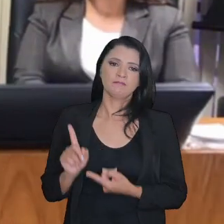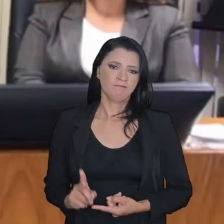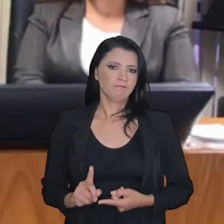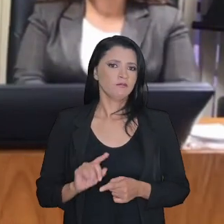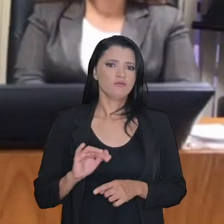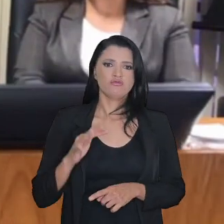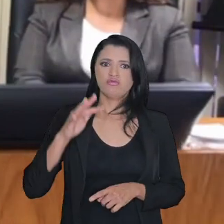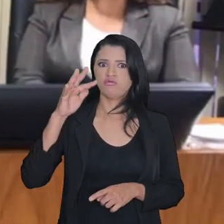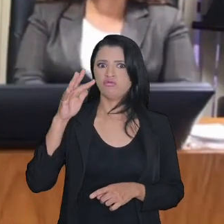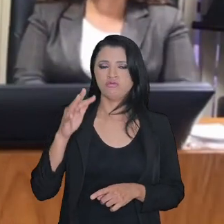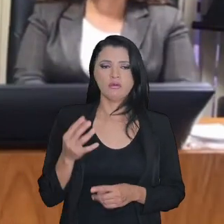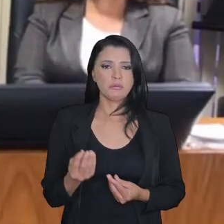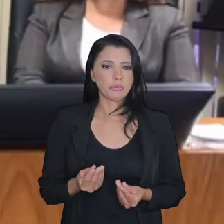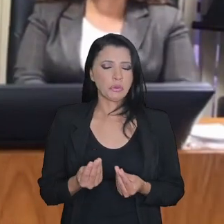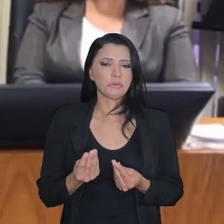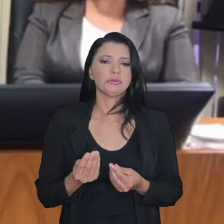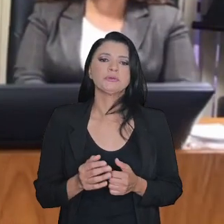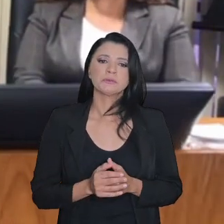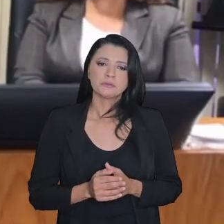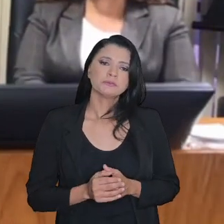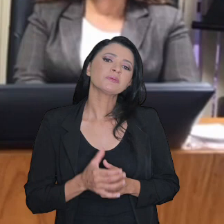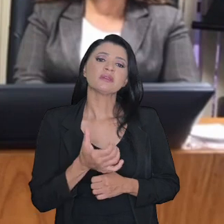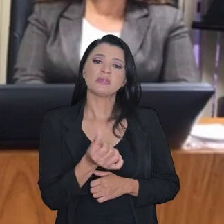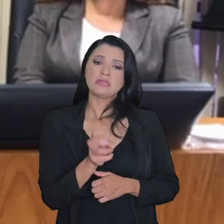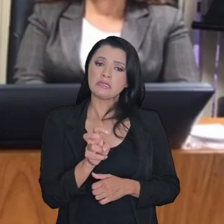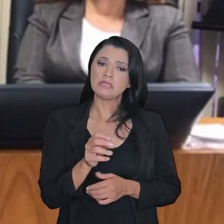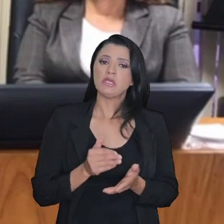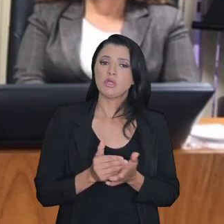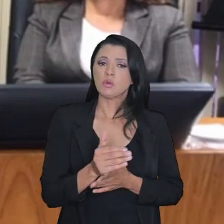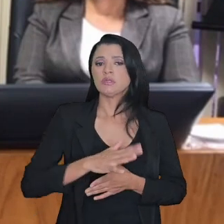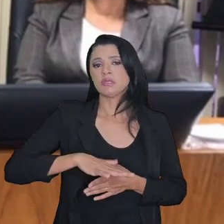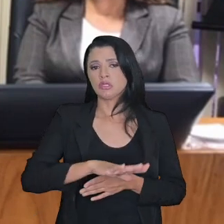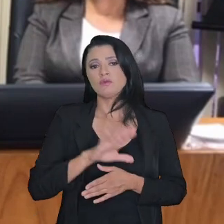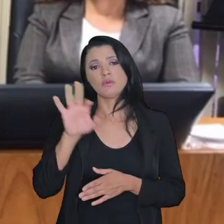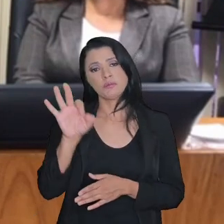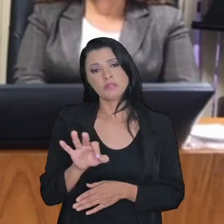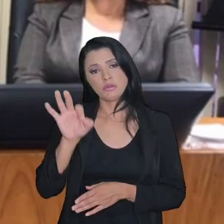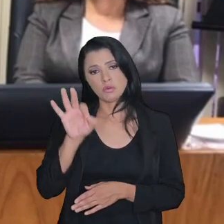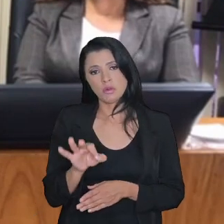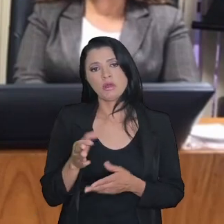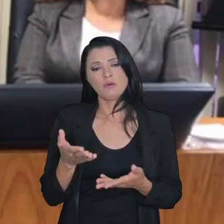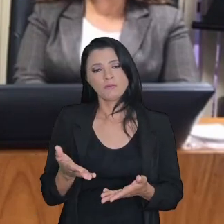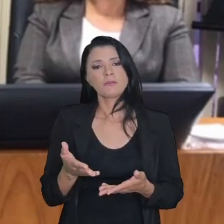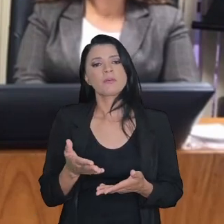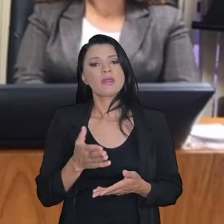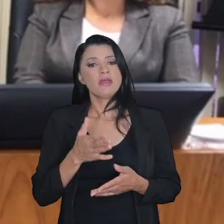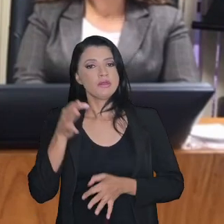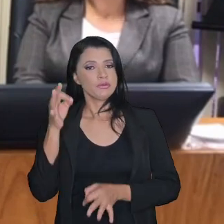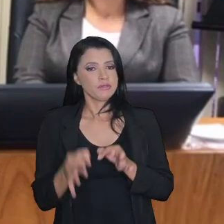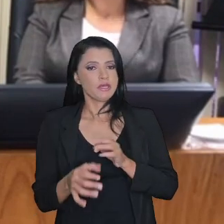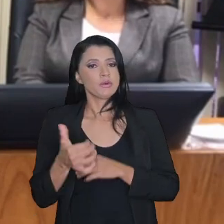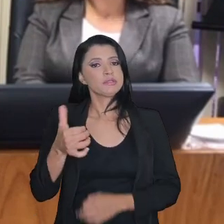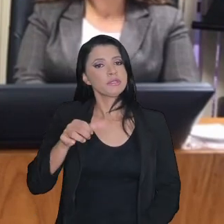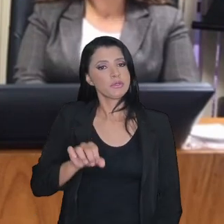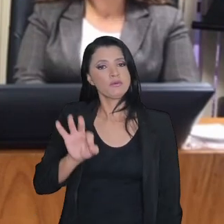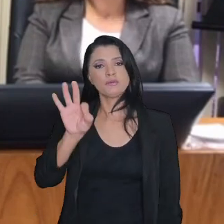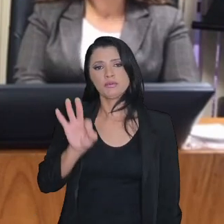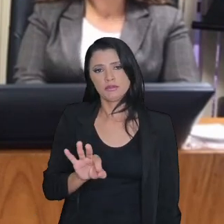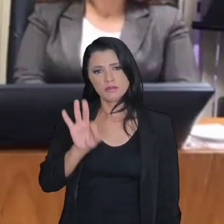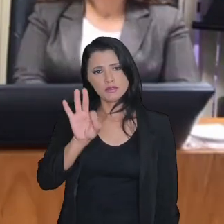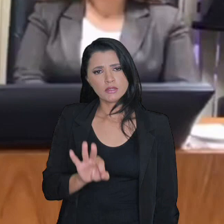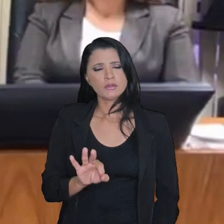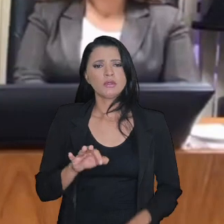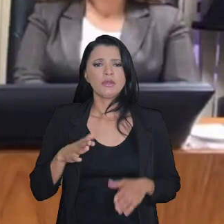administrativa, 65% desse percentual, e, na parte judicial, 19%. Então, são... E a tendência,